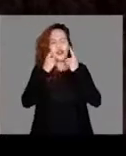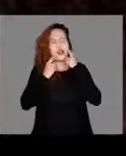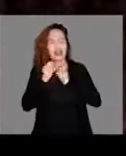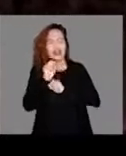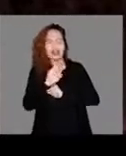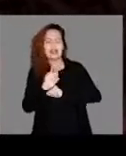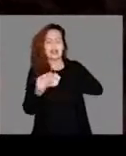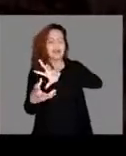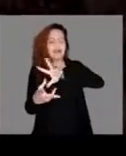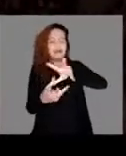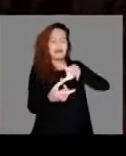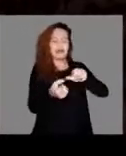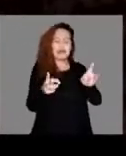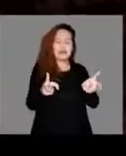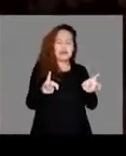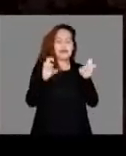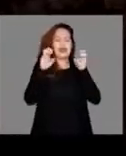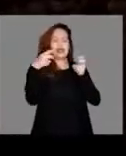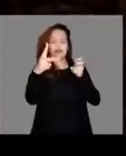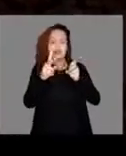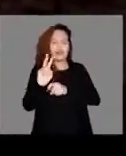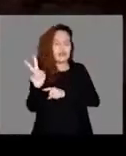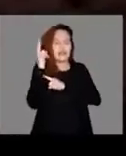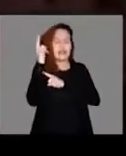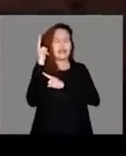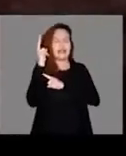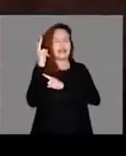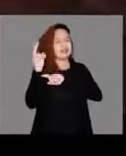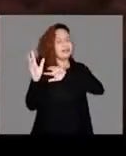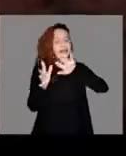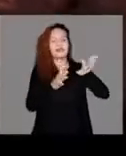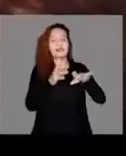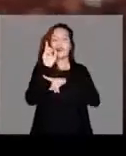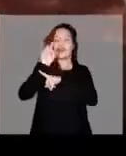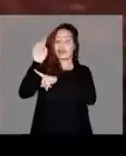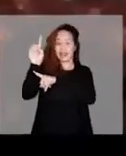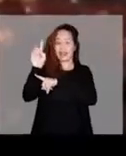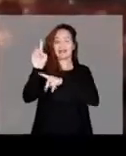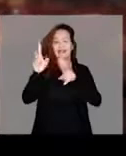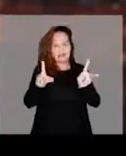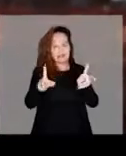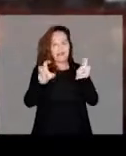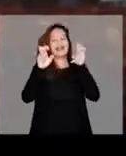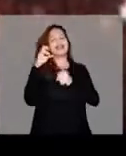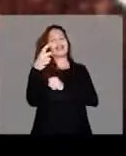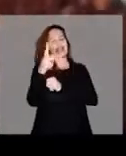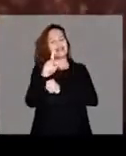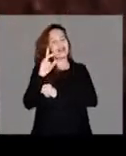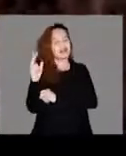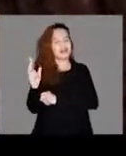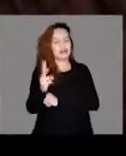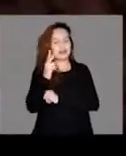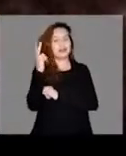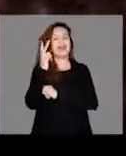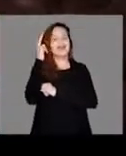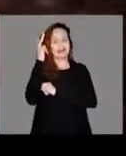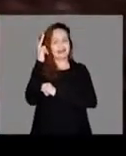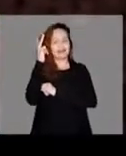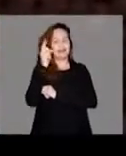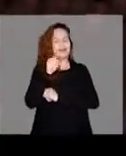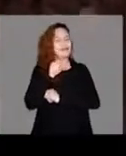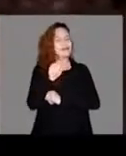mundo ainda não notou. Já é o bastante Deus reconhecer o seu valor.